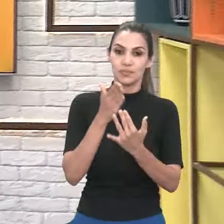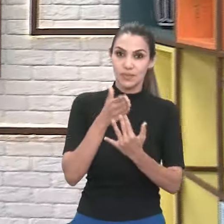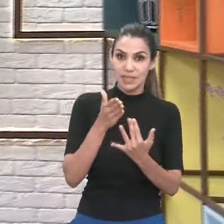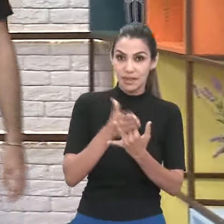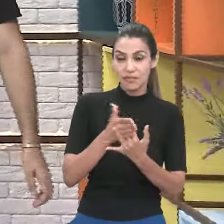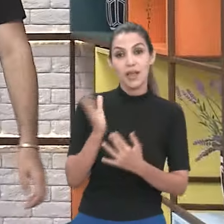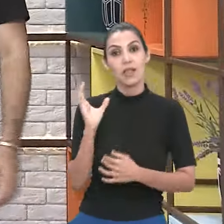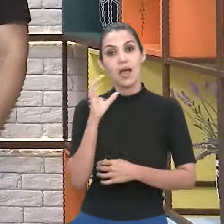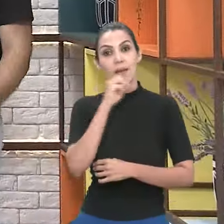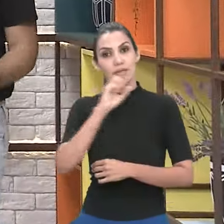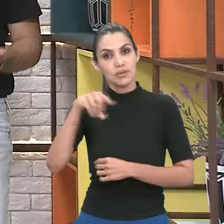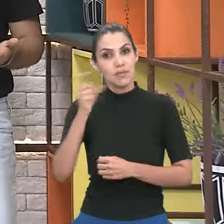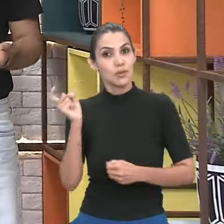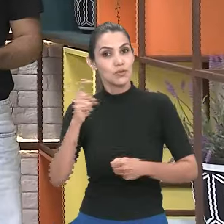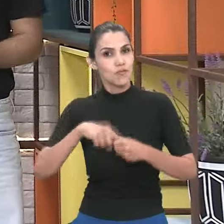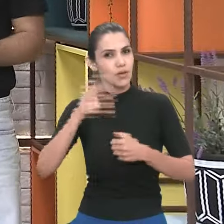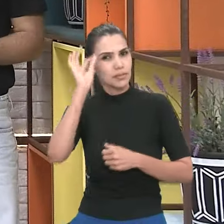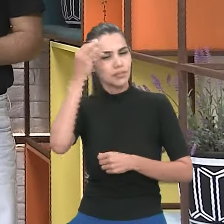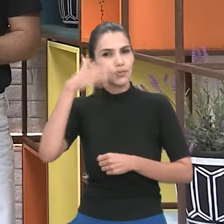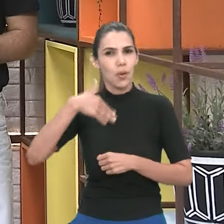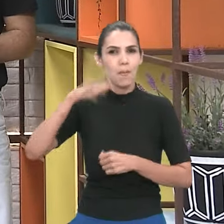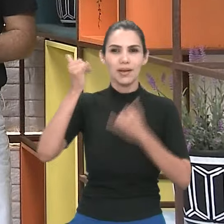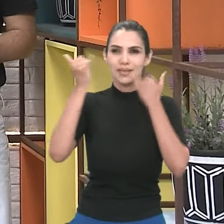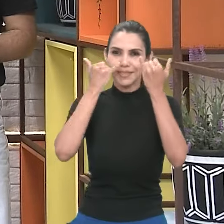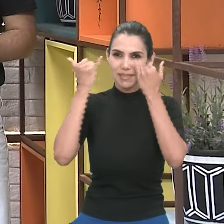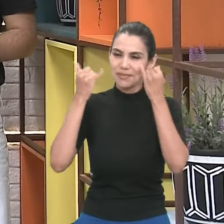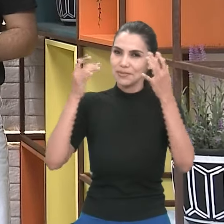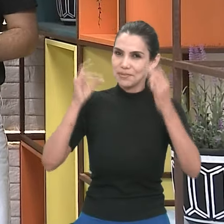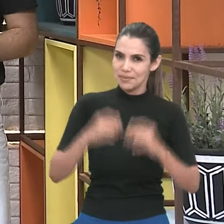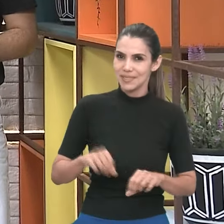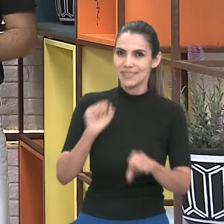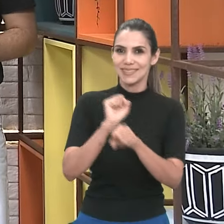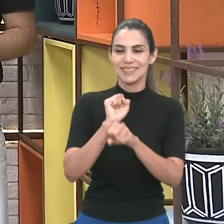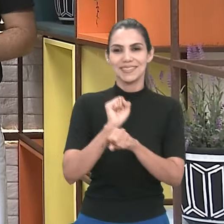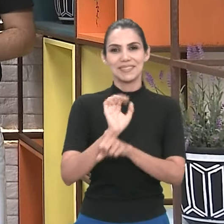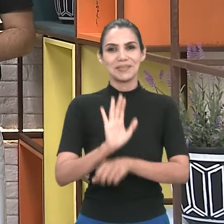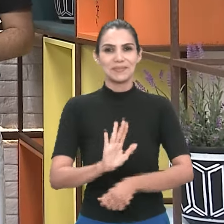intervalo. Daqui a pouquinho a gente volta trazendo muito mais para você. Então, não saia daí.